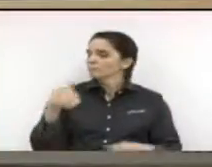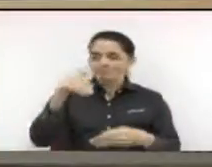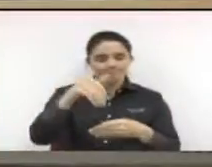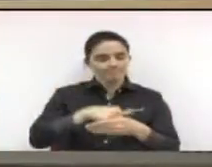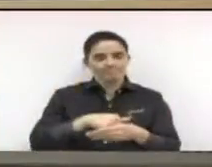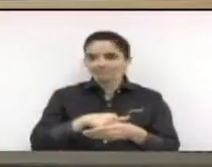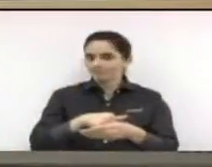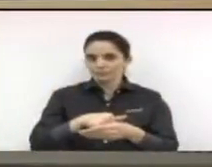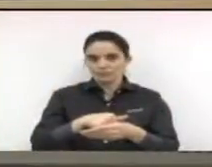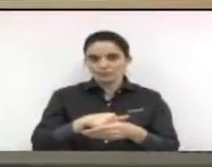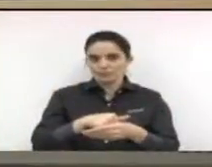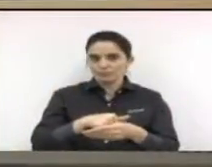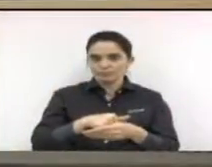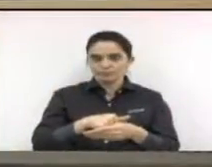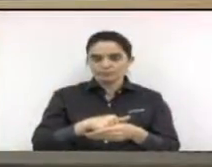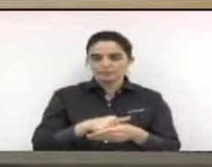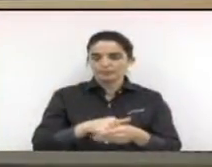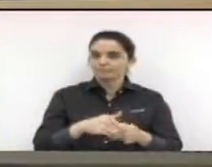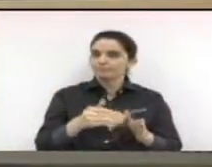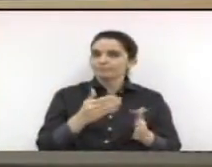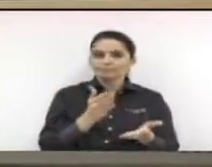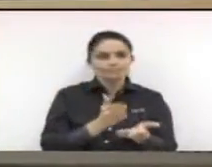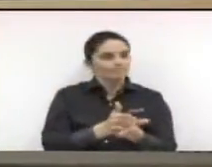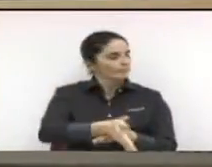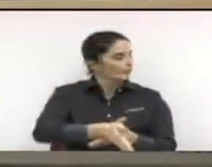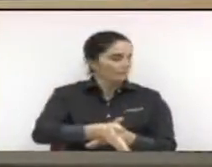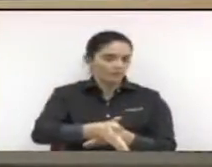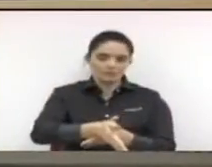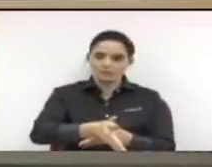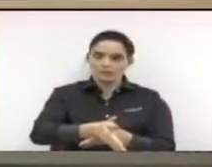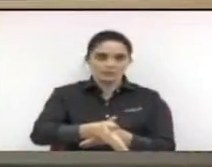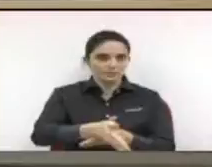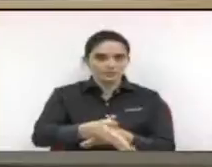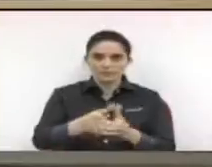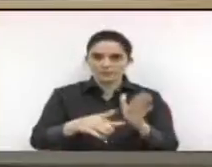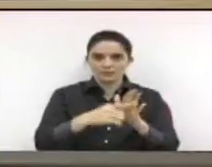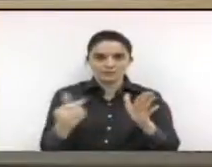Está rejeitada, então, a emenda 152, barra 2015.